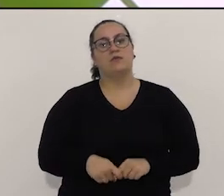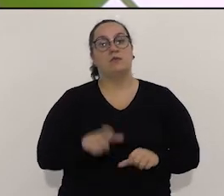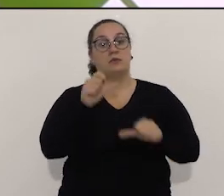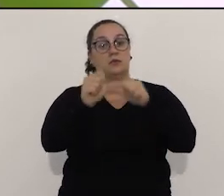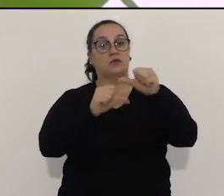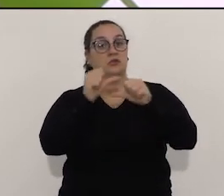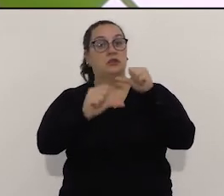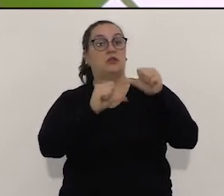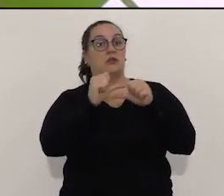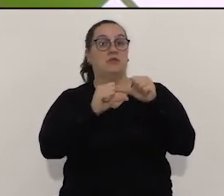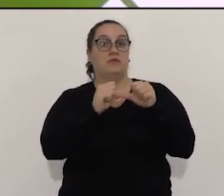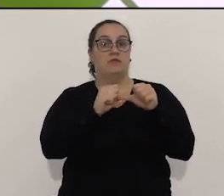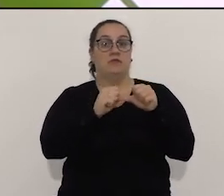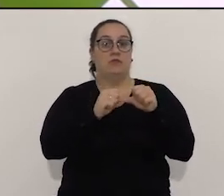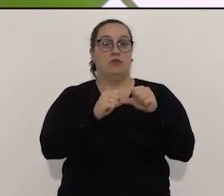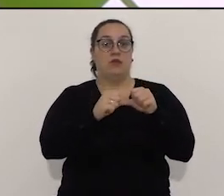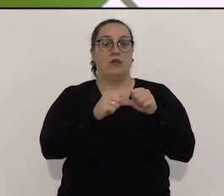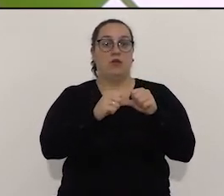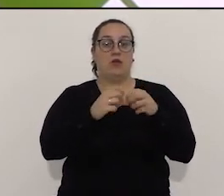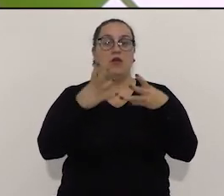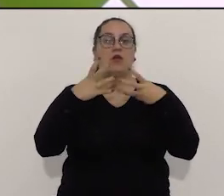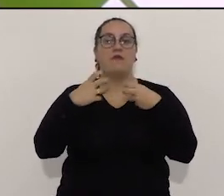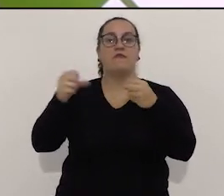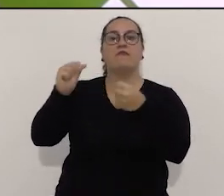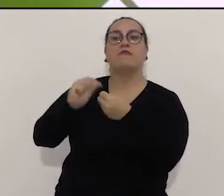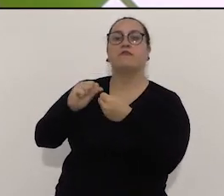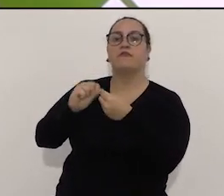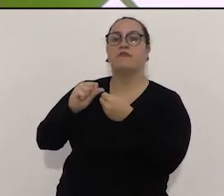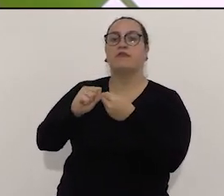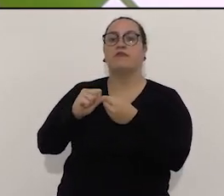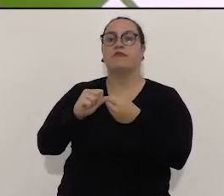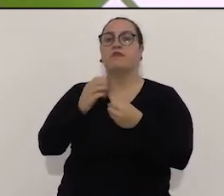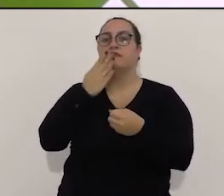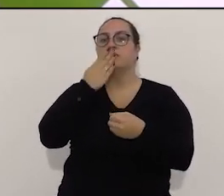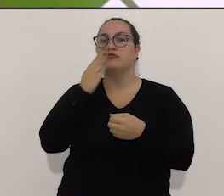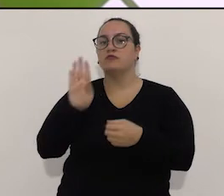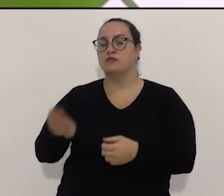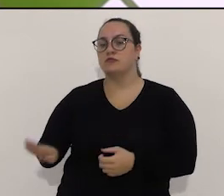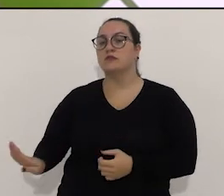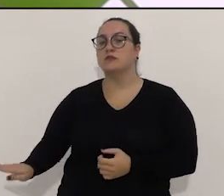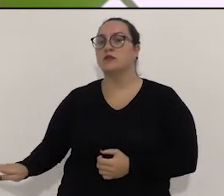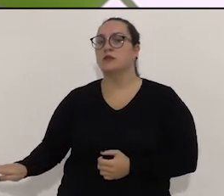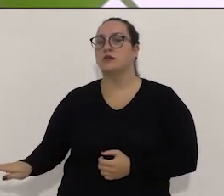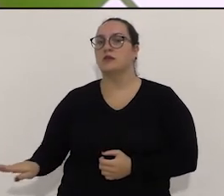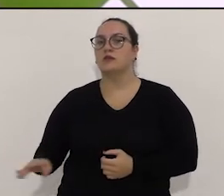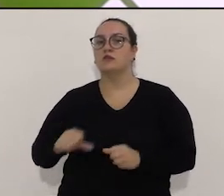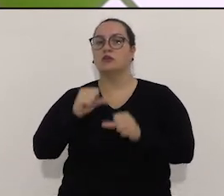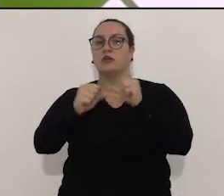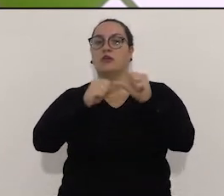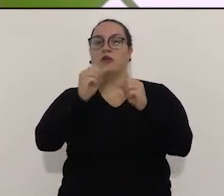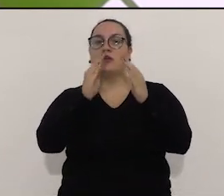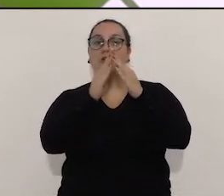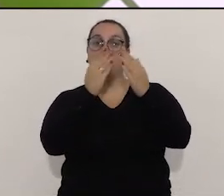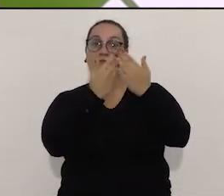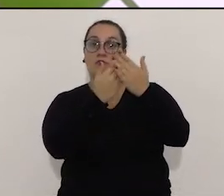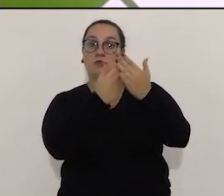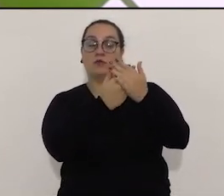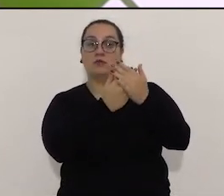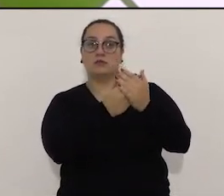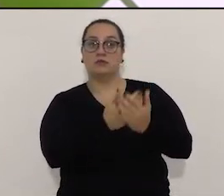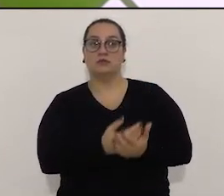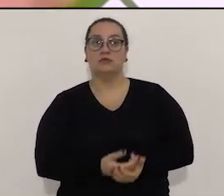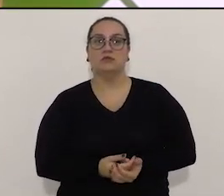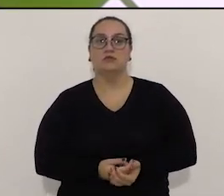reforma. Eu acho que elas dão conta. Eu acho que a nossa demanda, o problema da nossa demanda está em creche. Eu acho que aí reformar as escolas, que nós damos